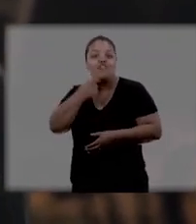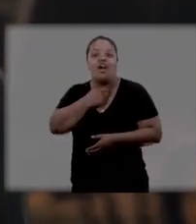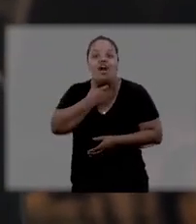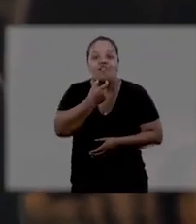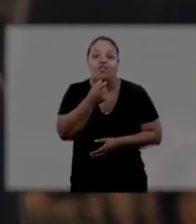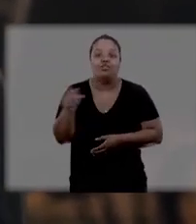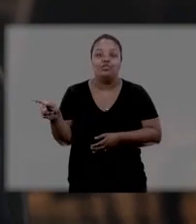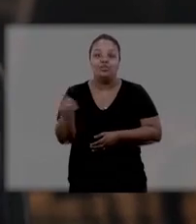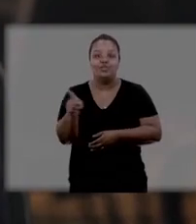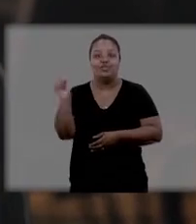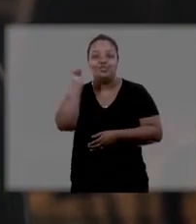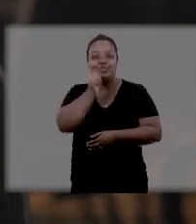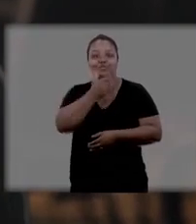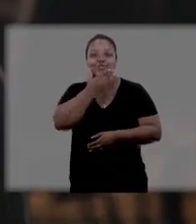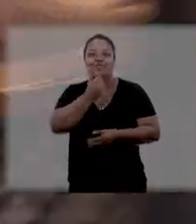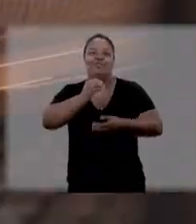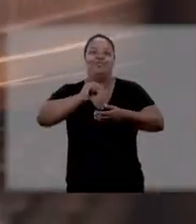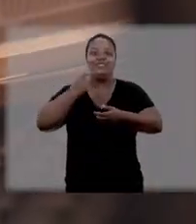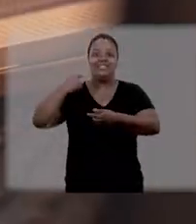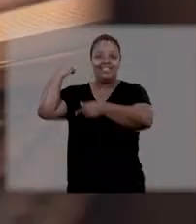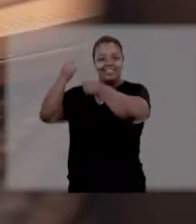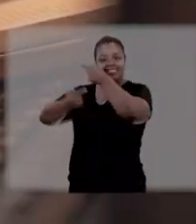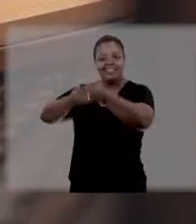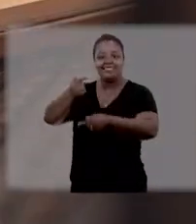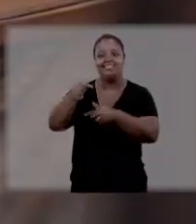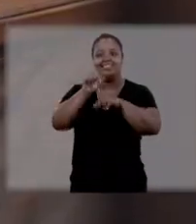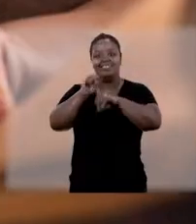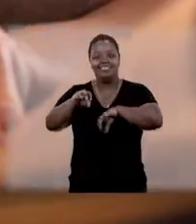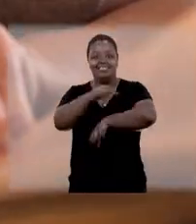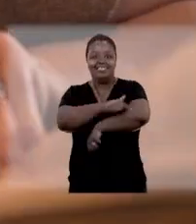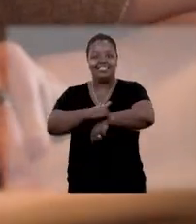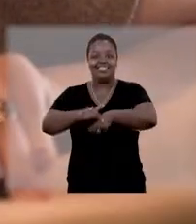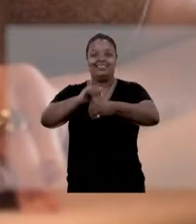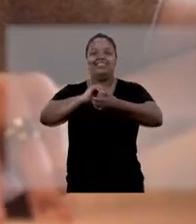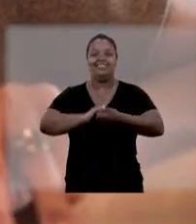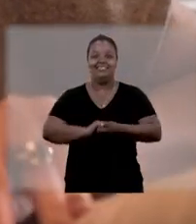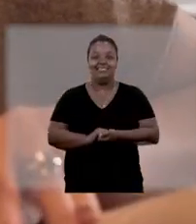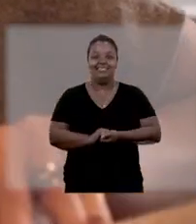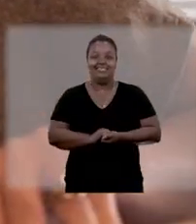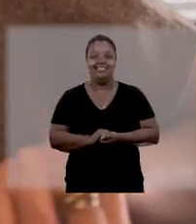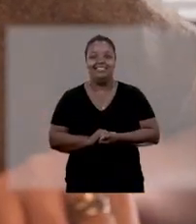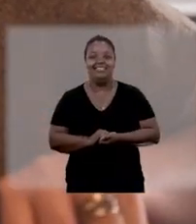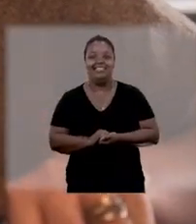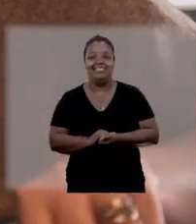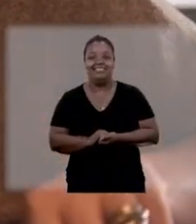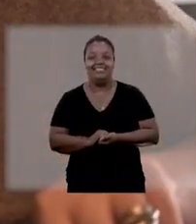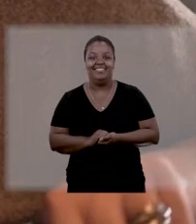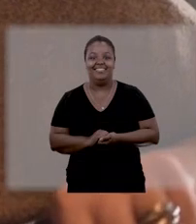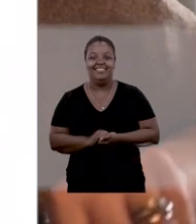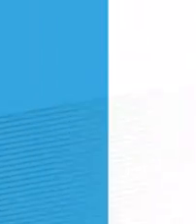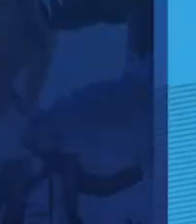a voz dos professores e professoras. Trago como herança a educação.